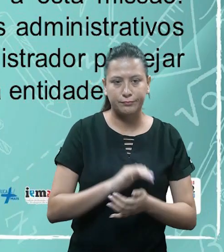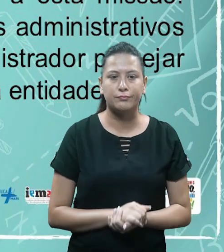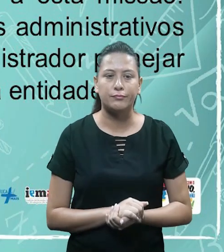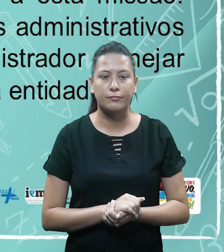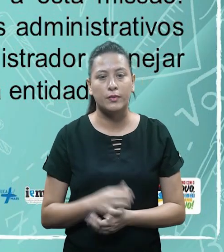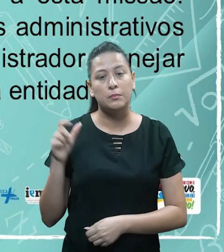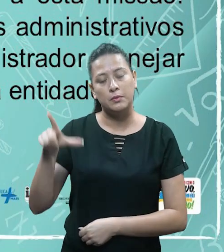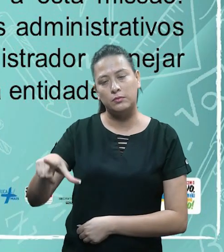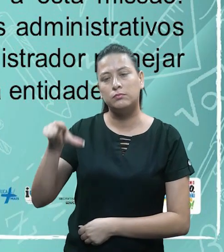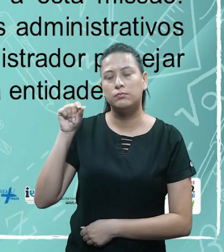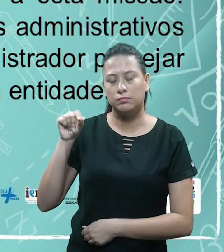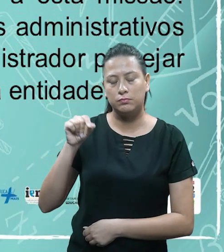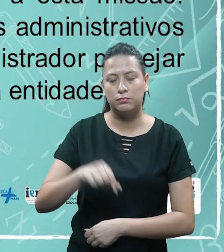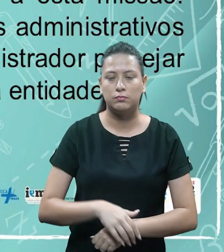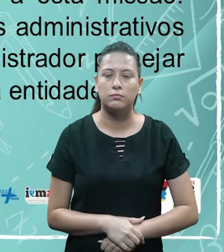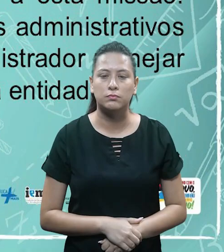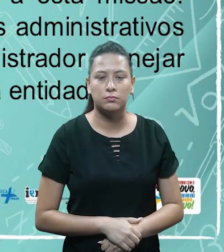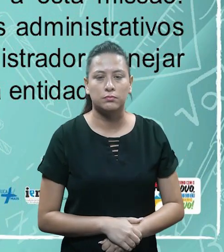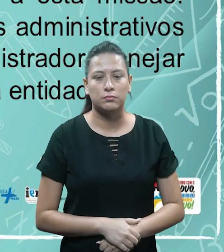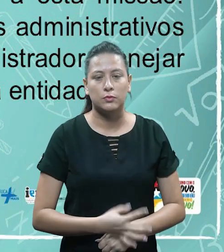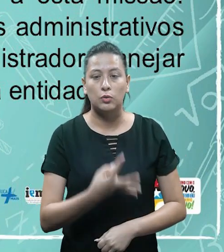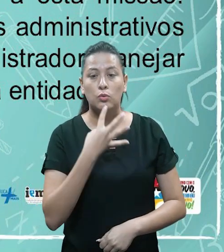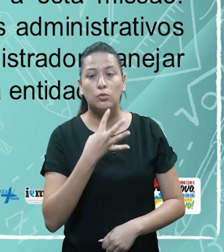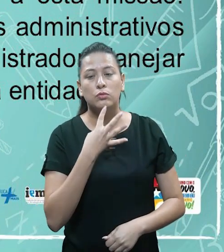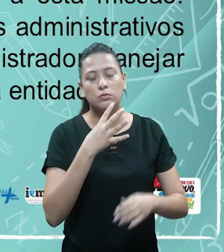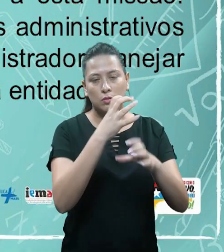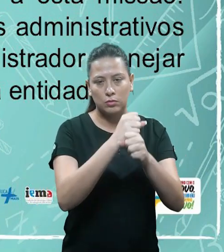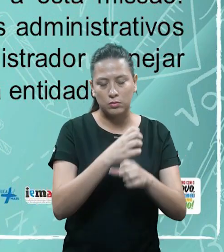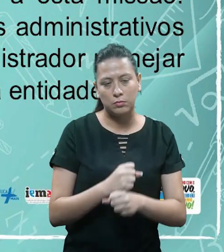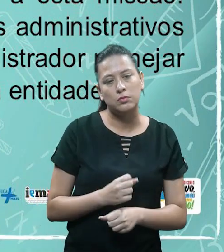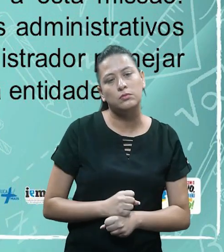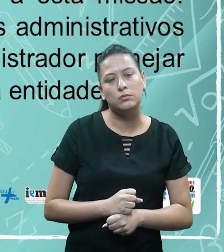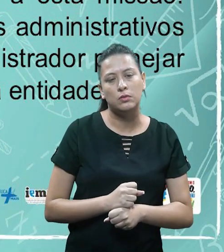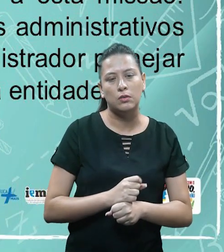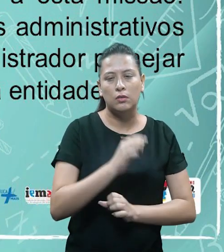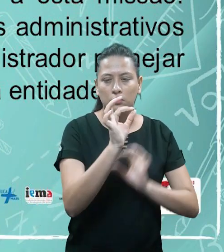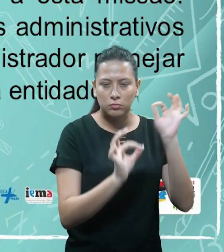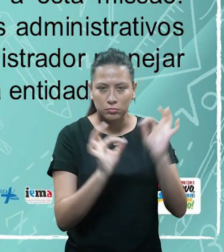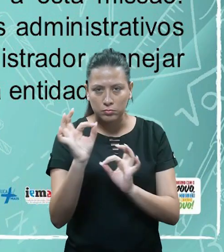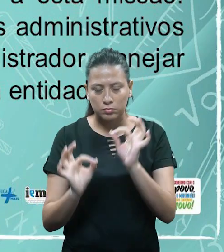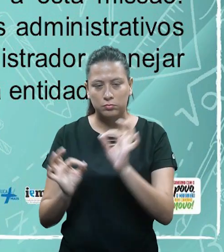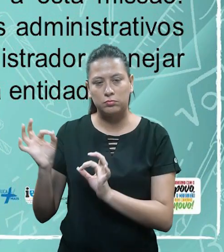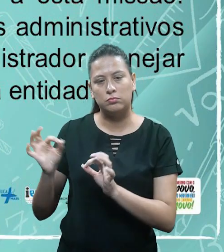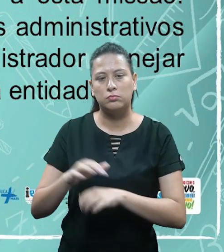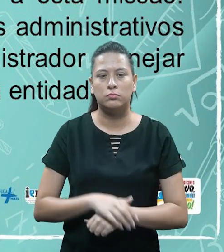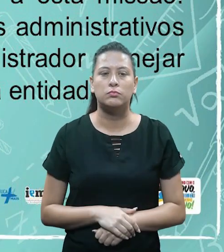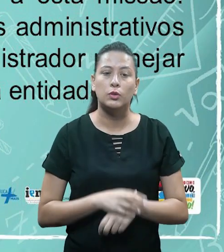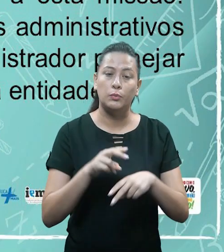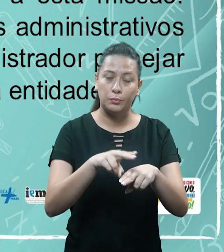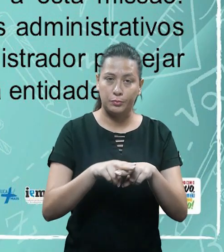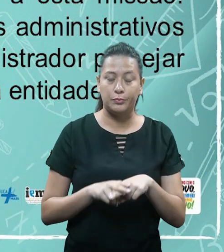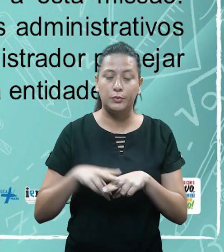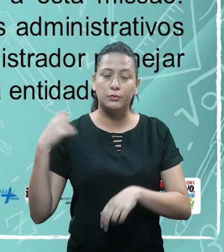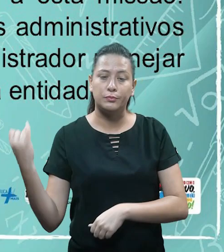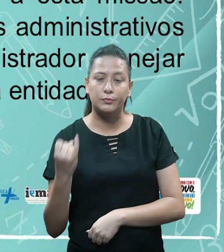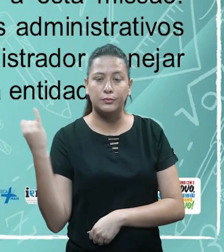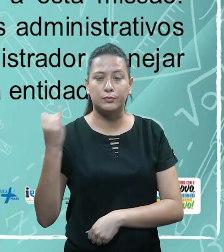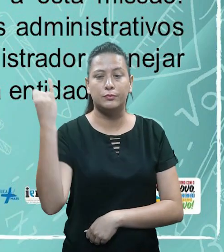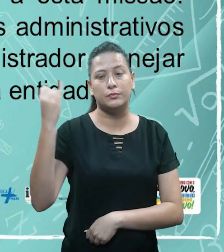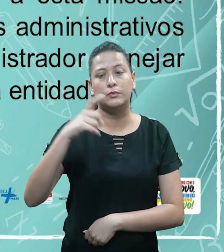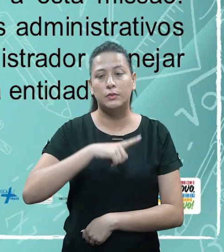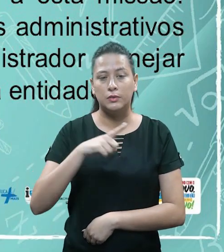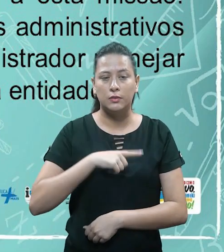para a tomada de decisões, conhecida como a contabilidade gerencial. Por isso, é fundamental a